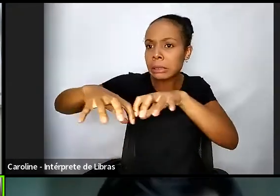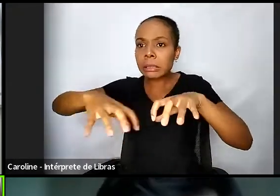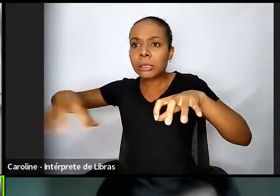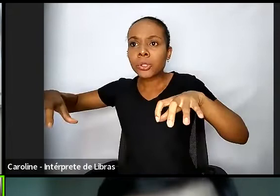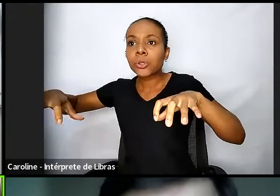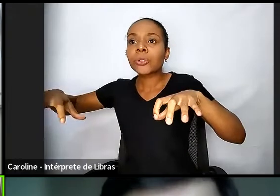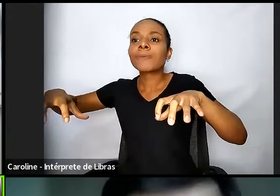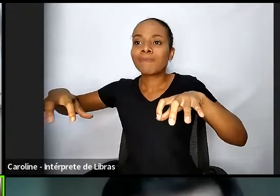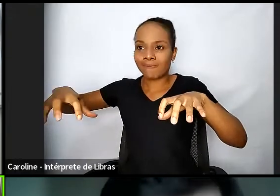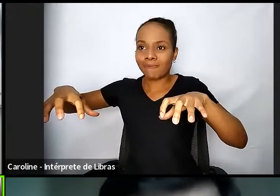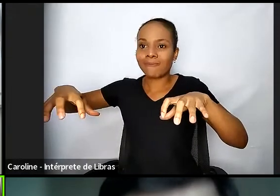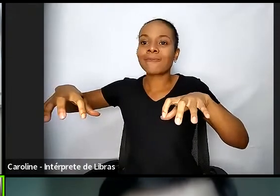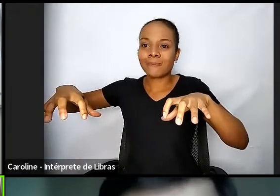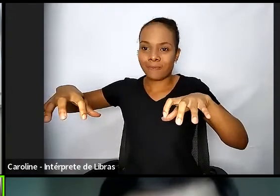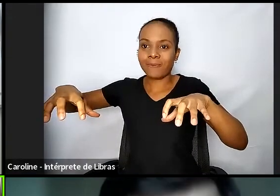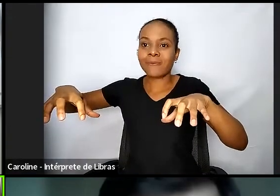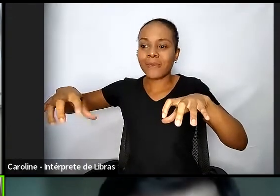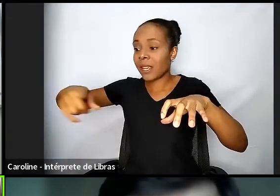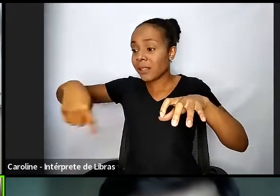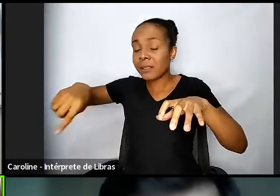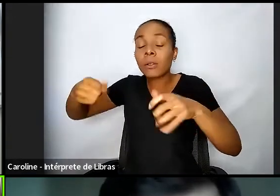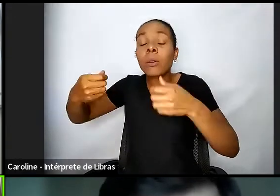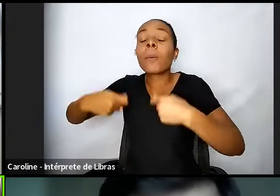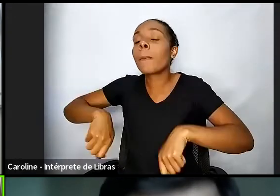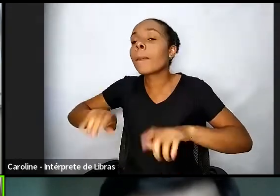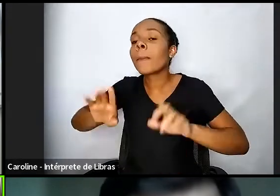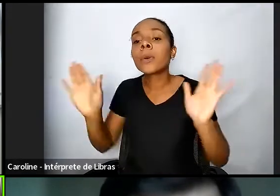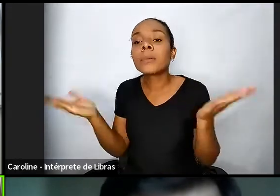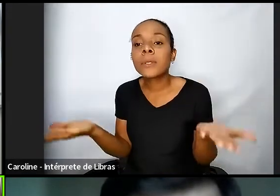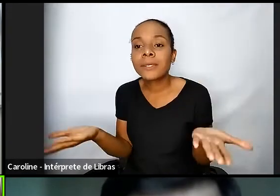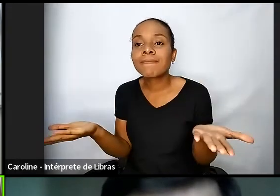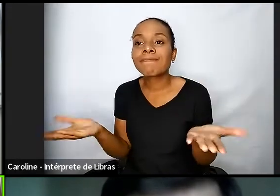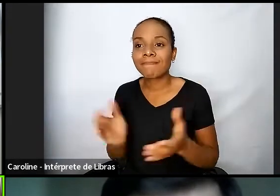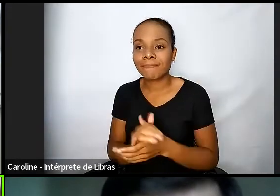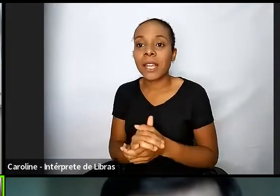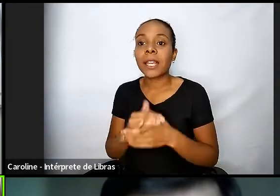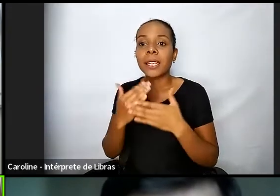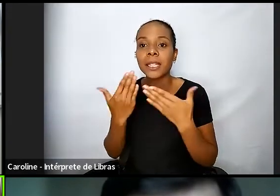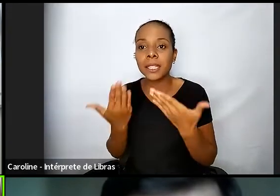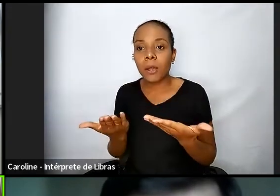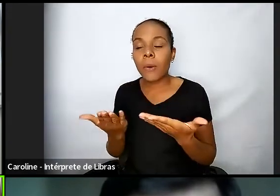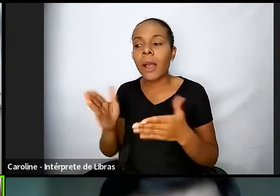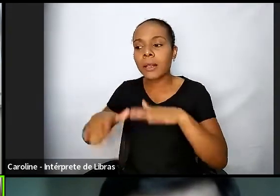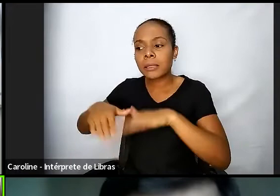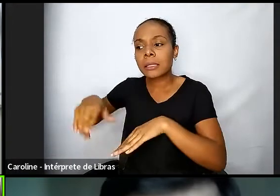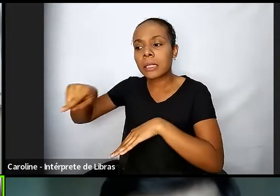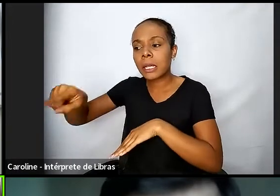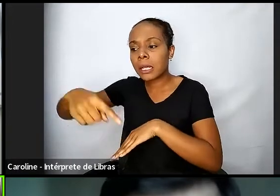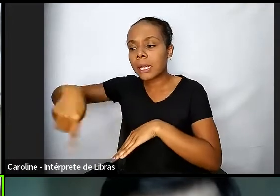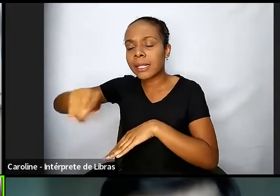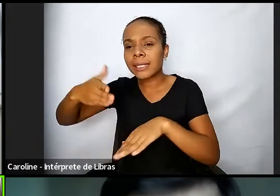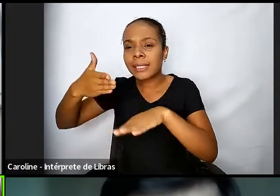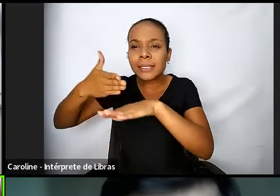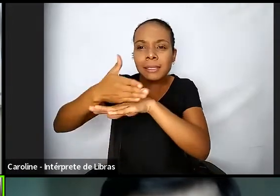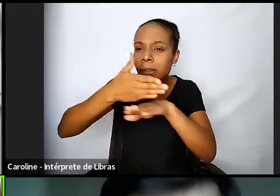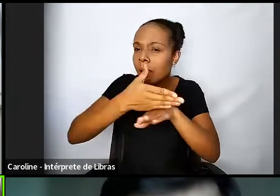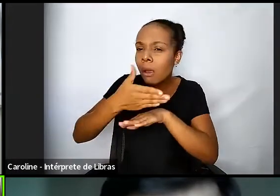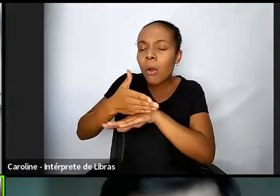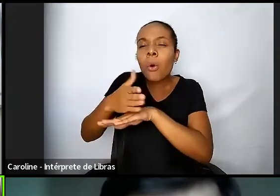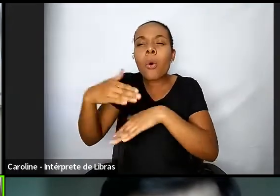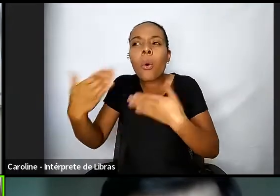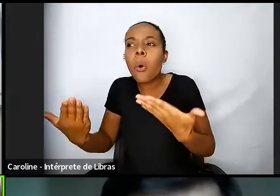possibilidade, seja para esse acesso, seja para obter benefícios